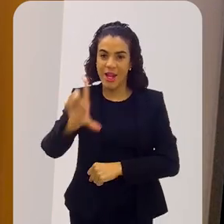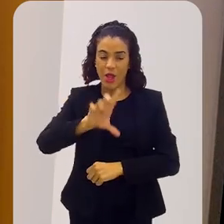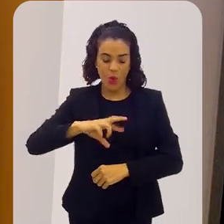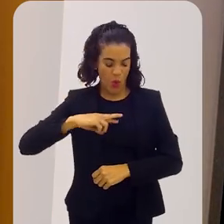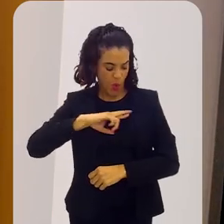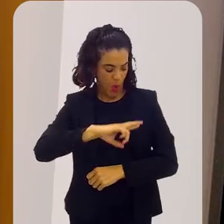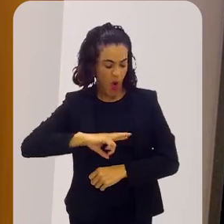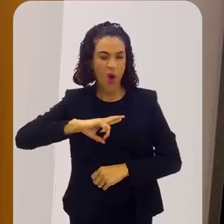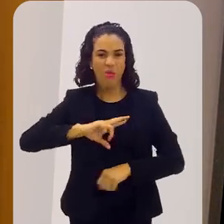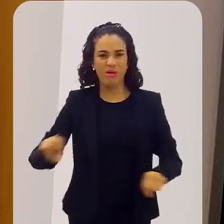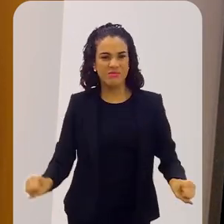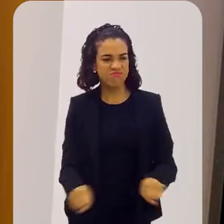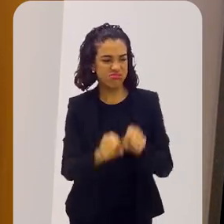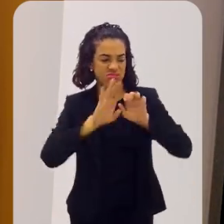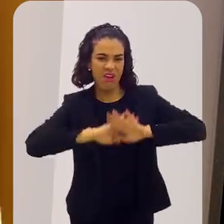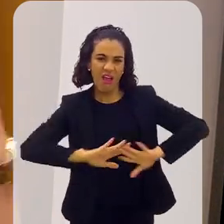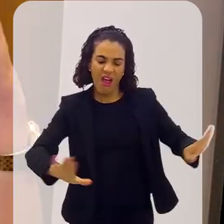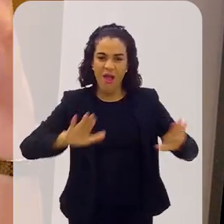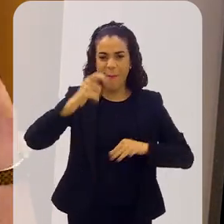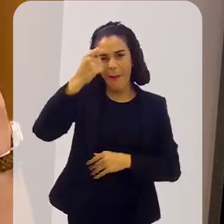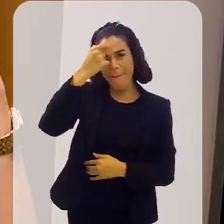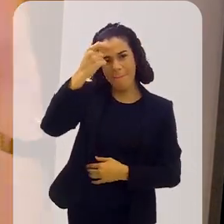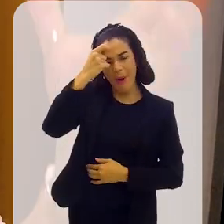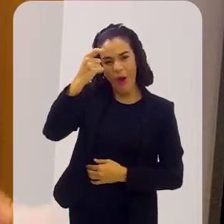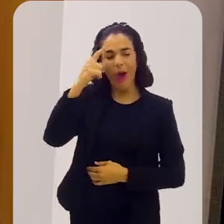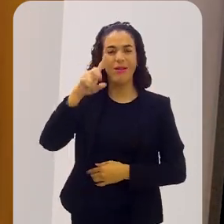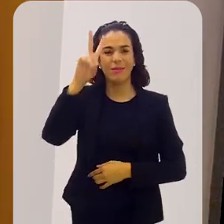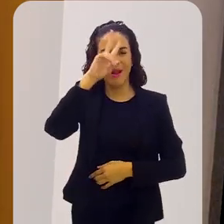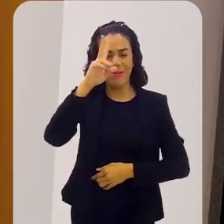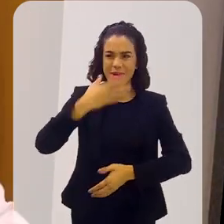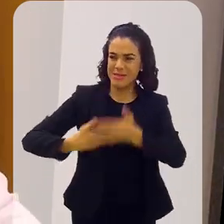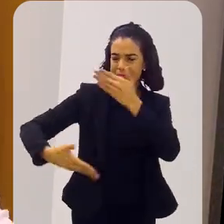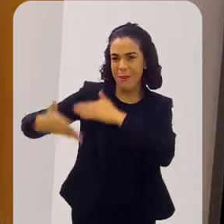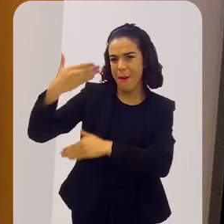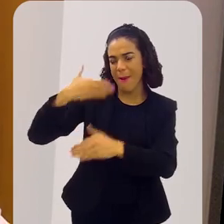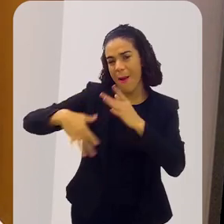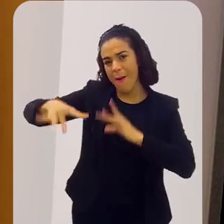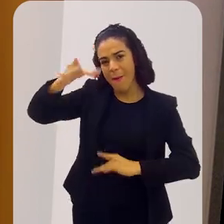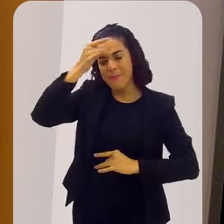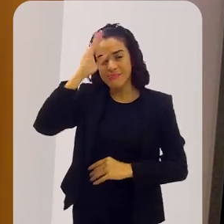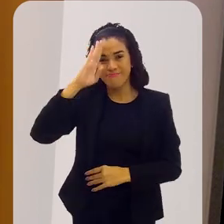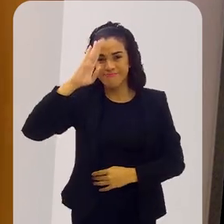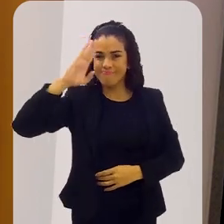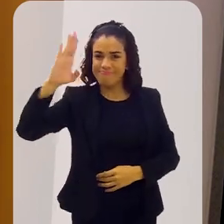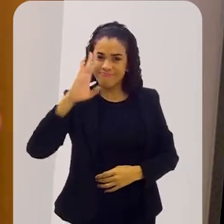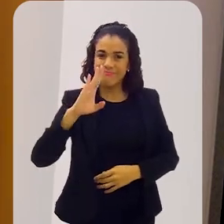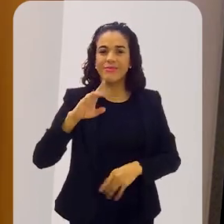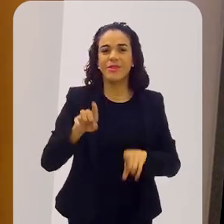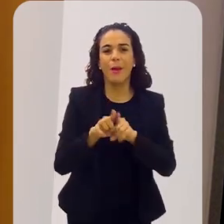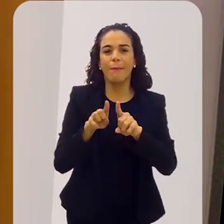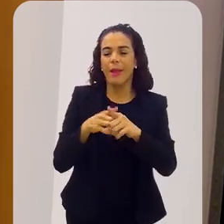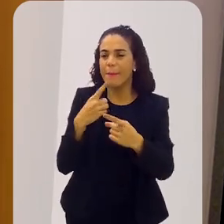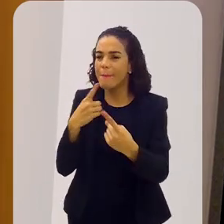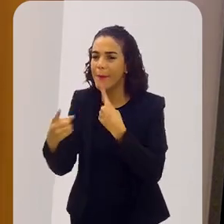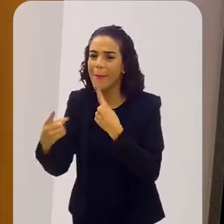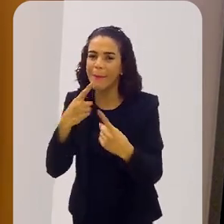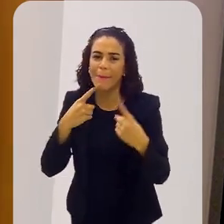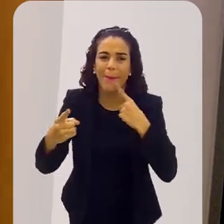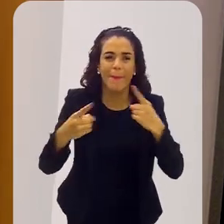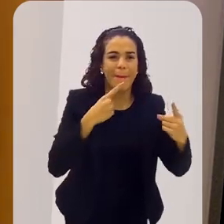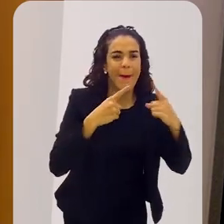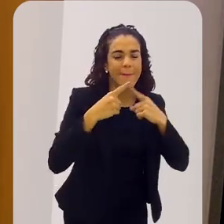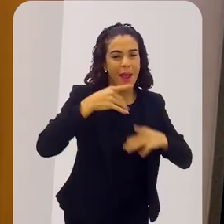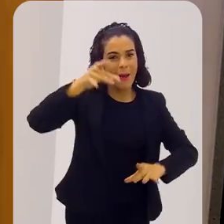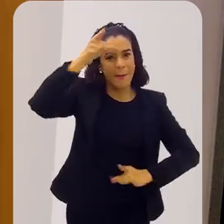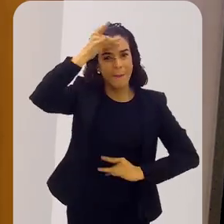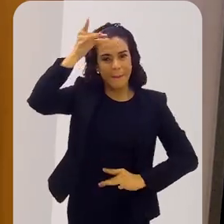A narrativa do romance é quebrada, feita de flashbacks, de memória, de personagem principal que se fundem com o seu dia a dia, com